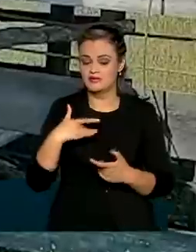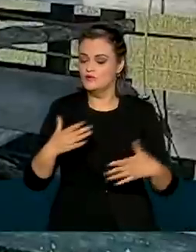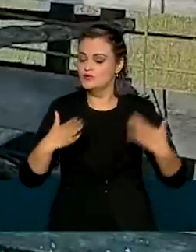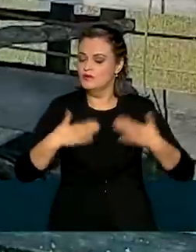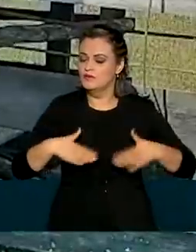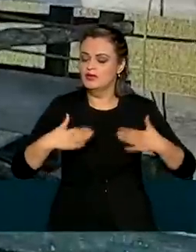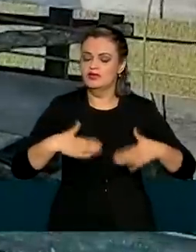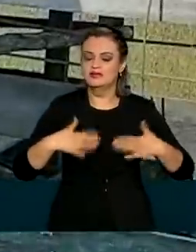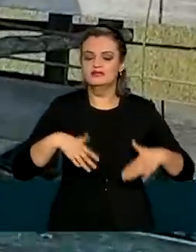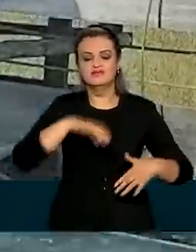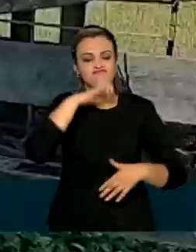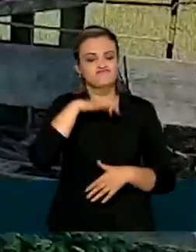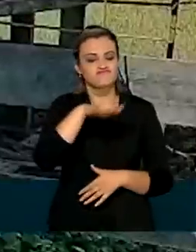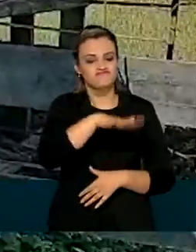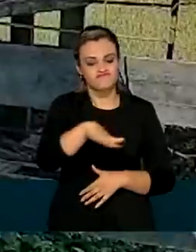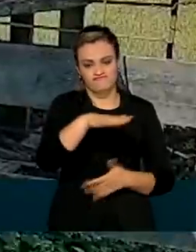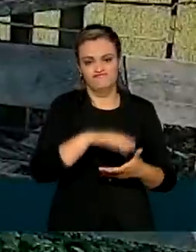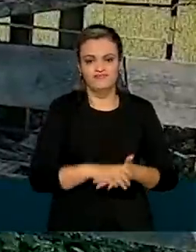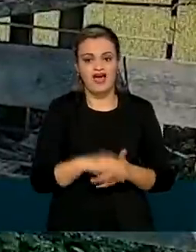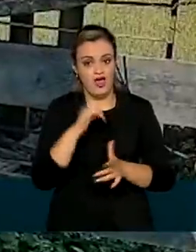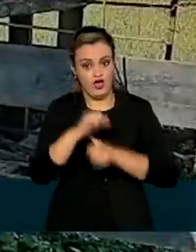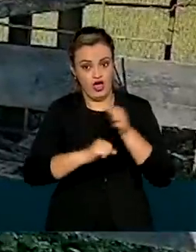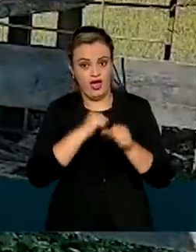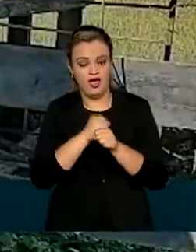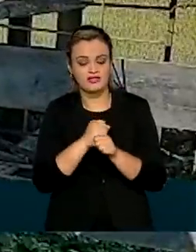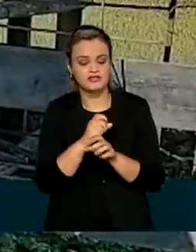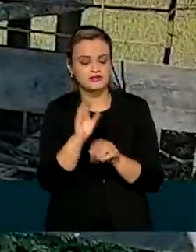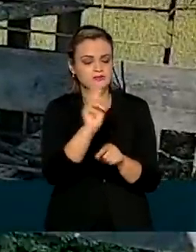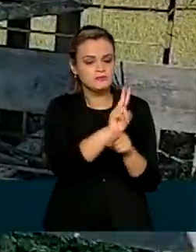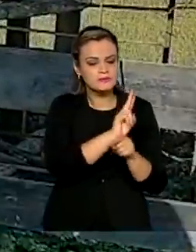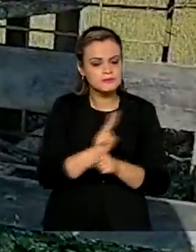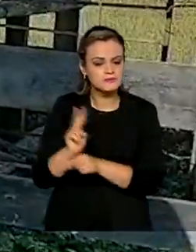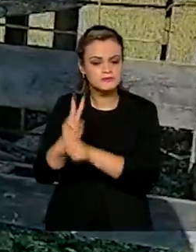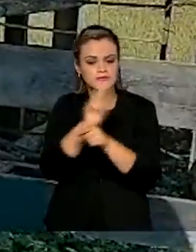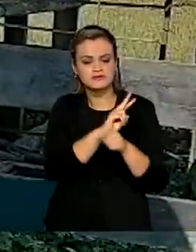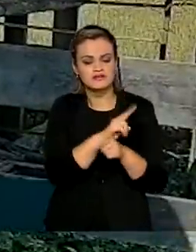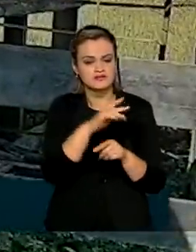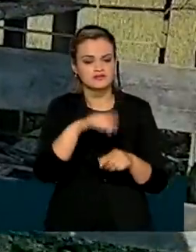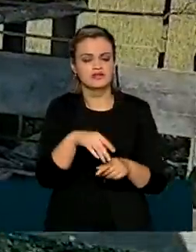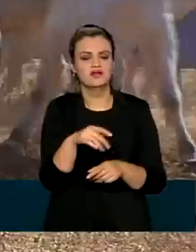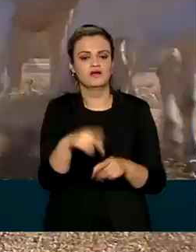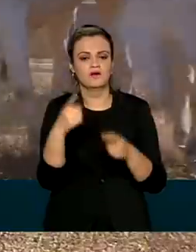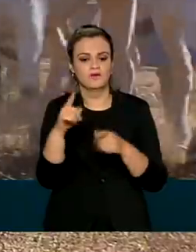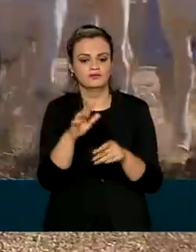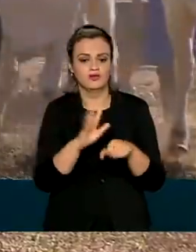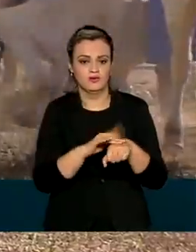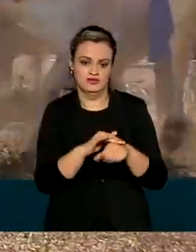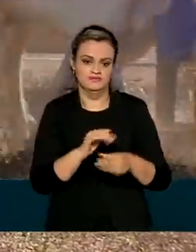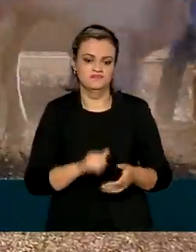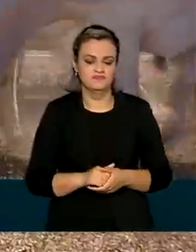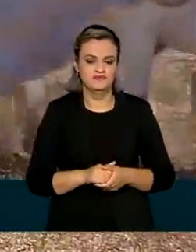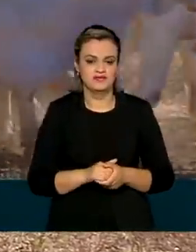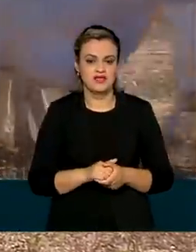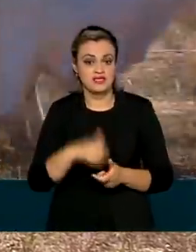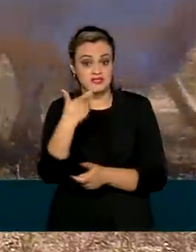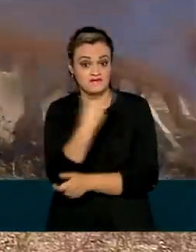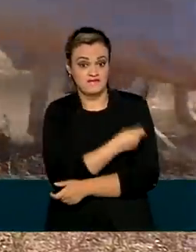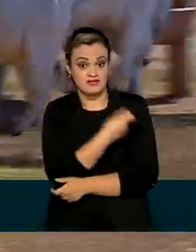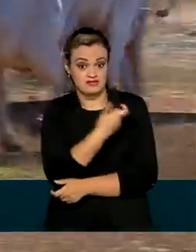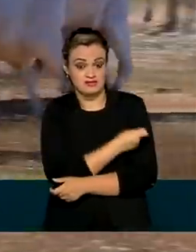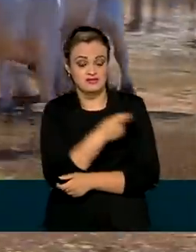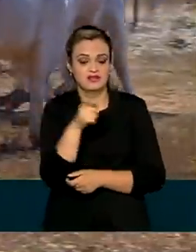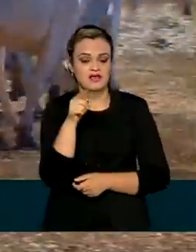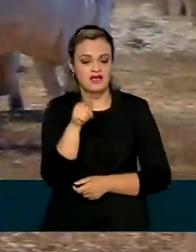bem-estar dos nossos animais. Todo ano a gente protege o nosso rebanho contra a febre aftosa. A imunização do rebanho